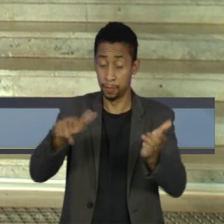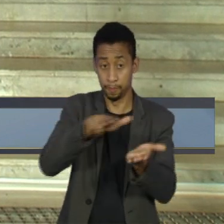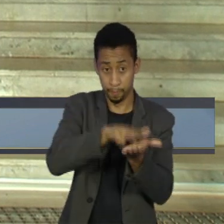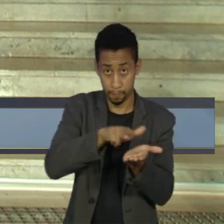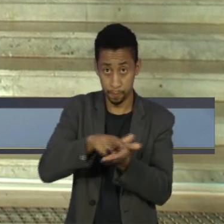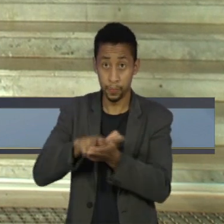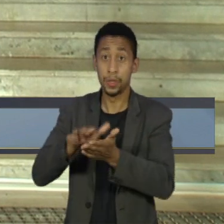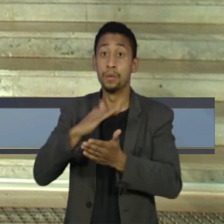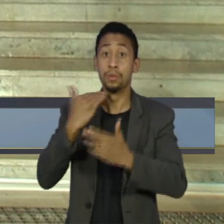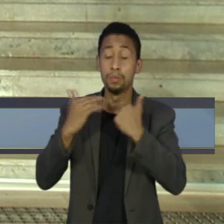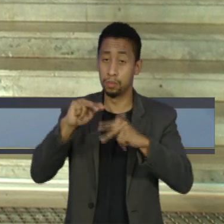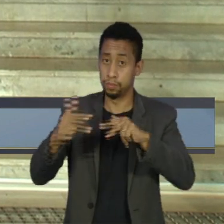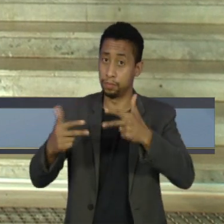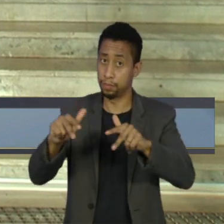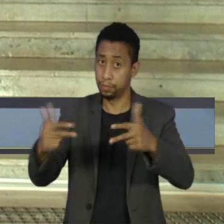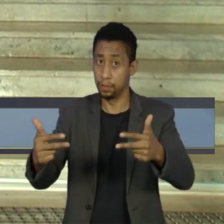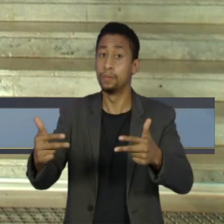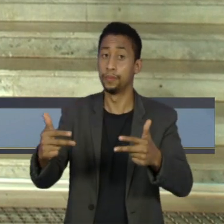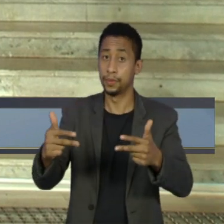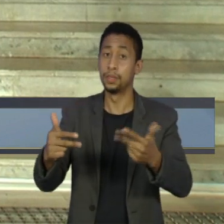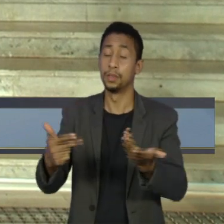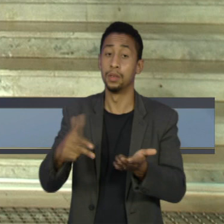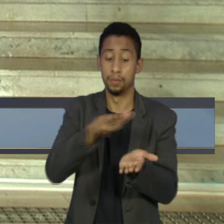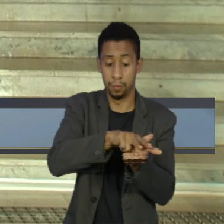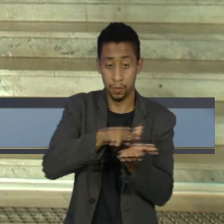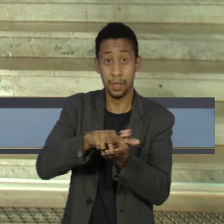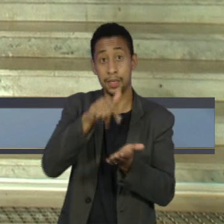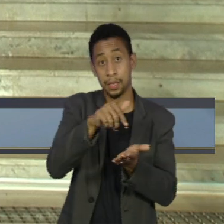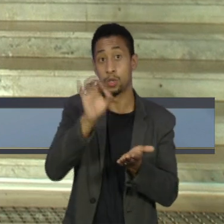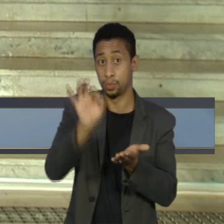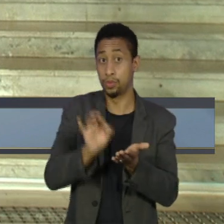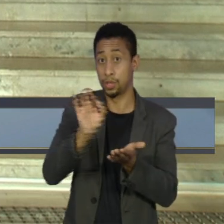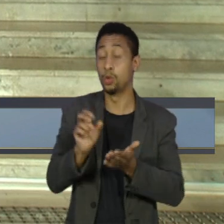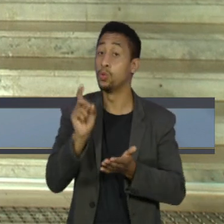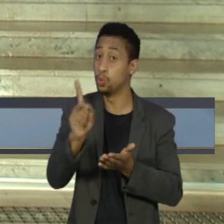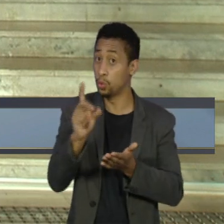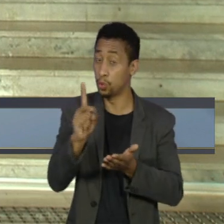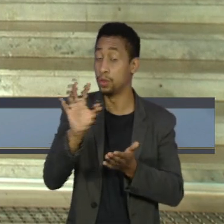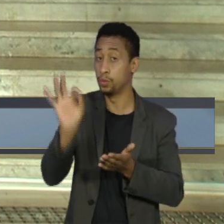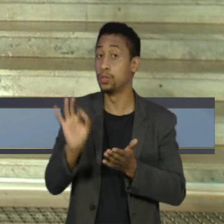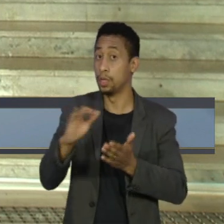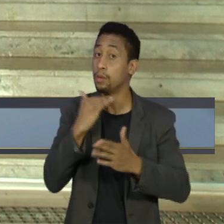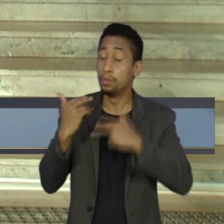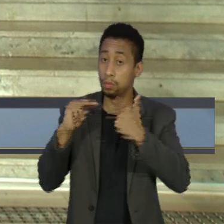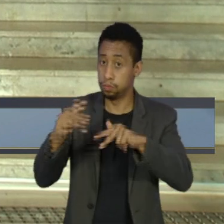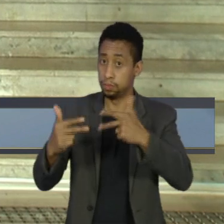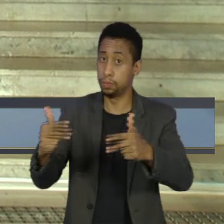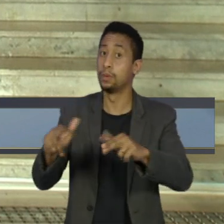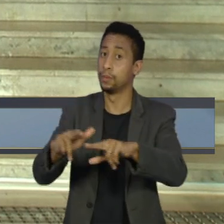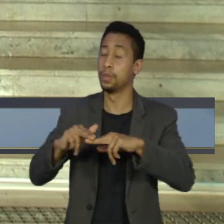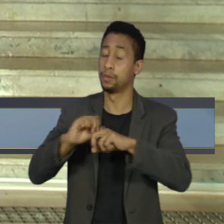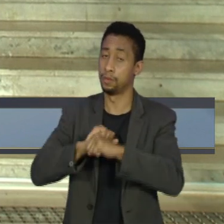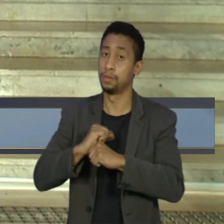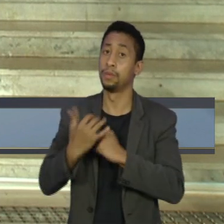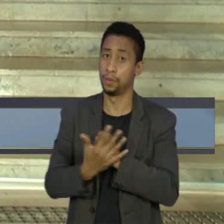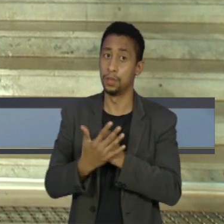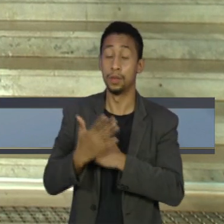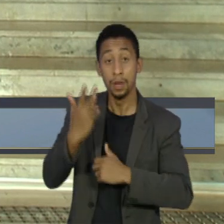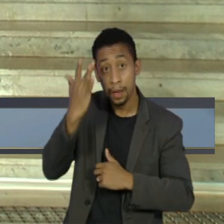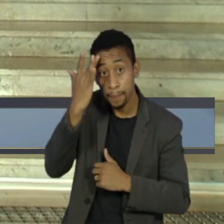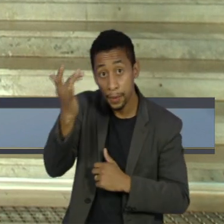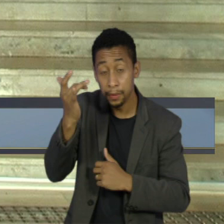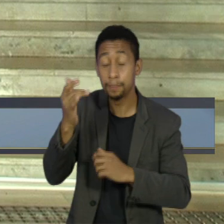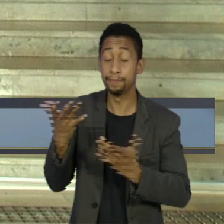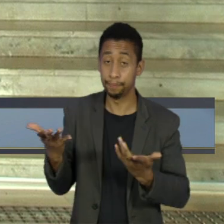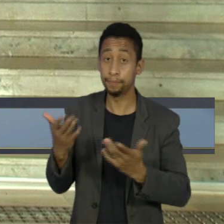como o aumento de 7% no número de internações e 12% no número de mortes por Covid-19. Amanhã, governo